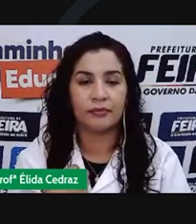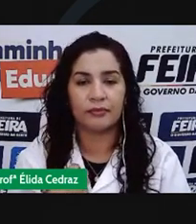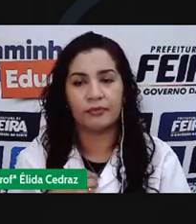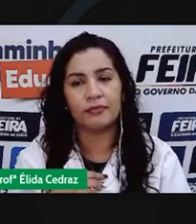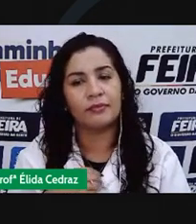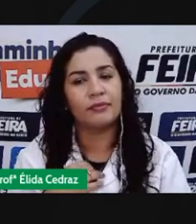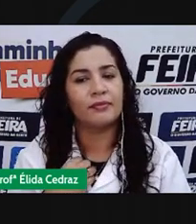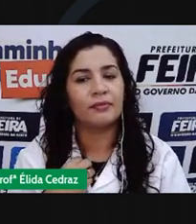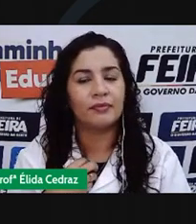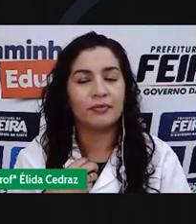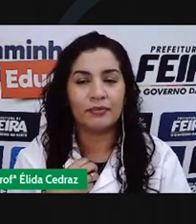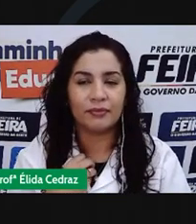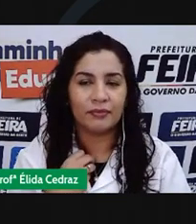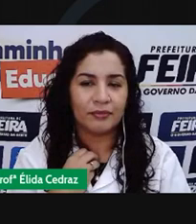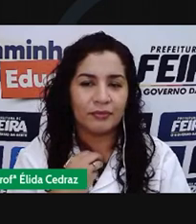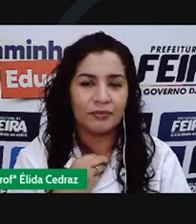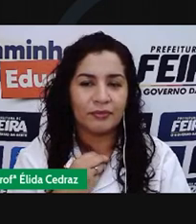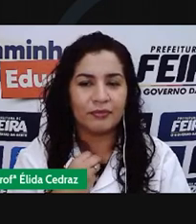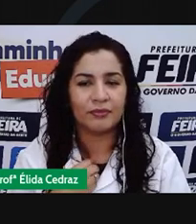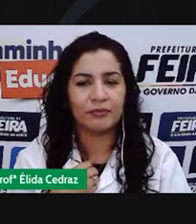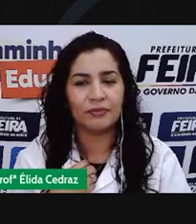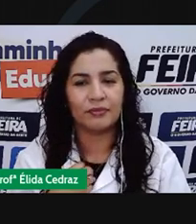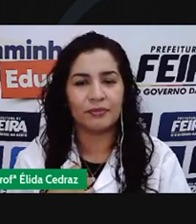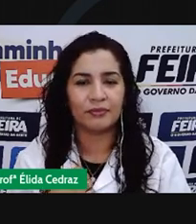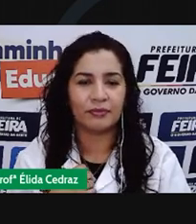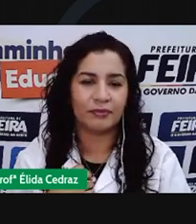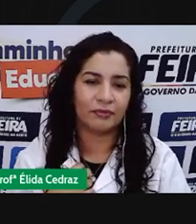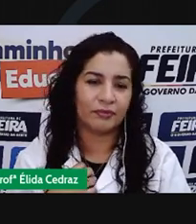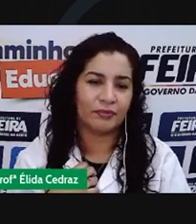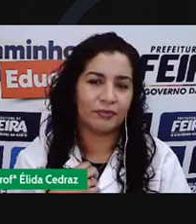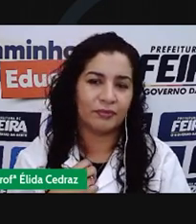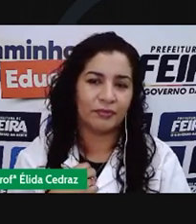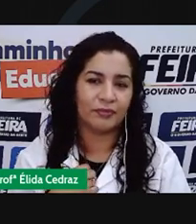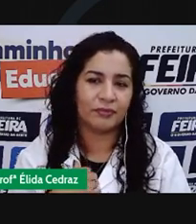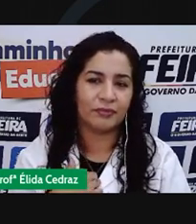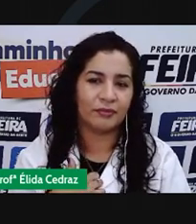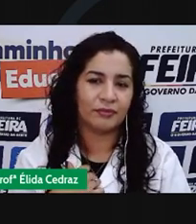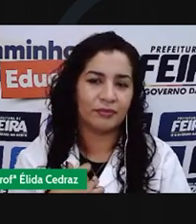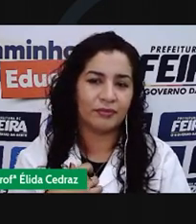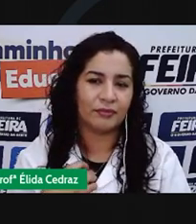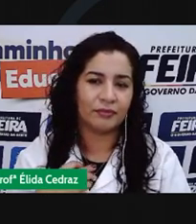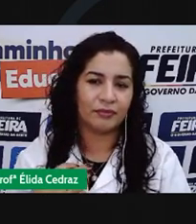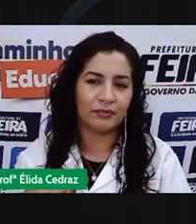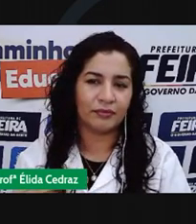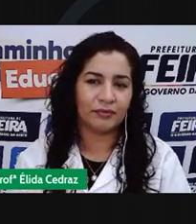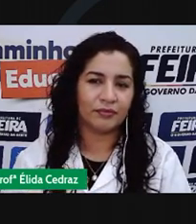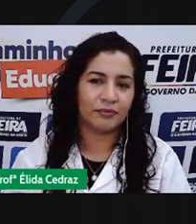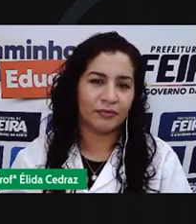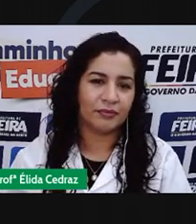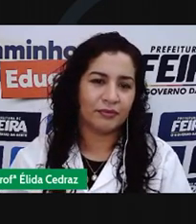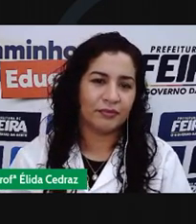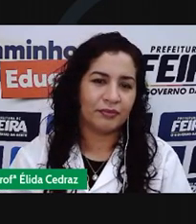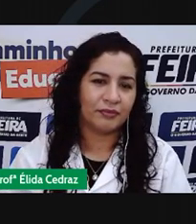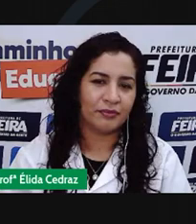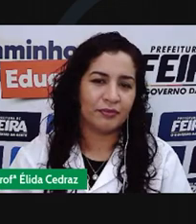Ah, nada como um dia na praia para bronzear as penas e a crista.